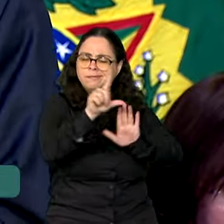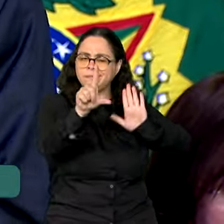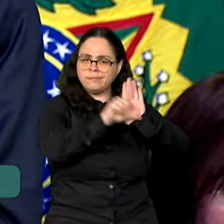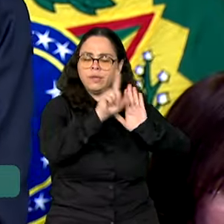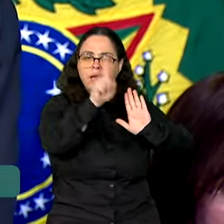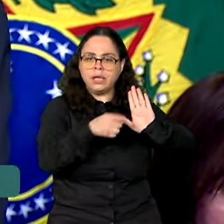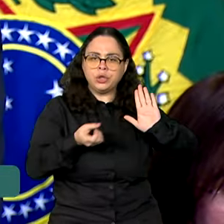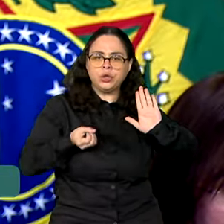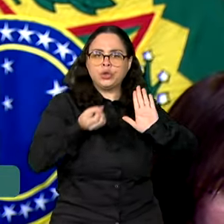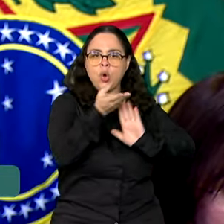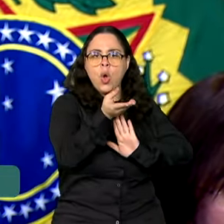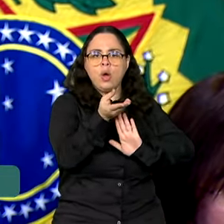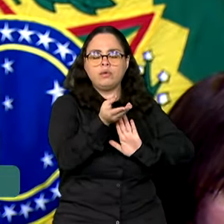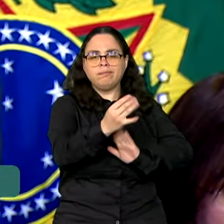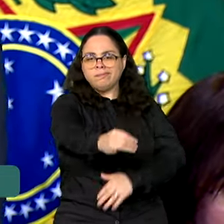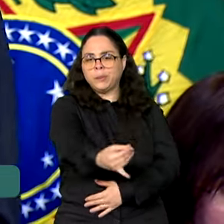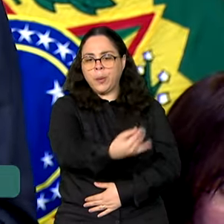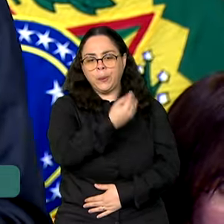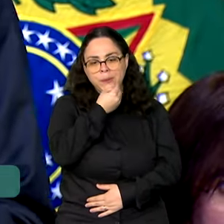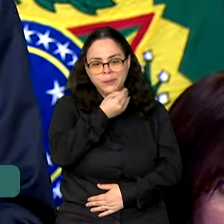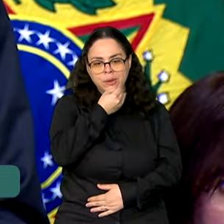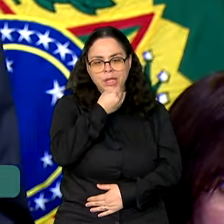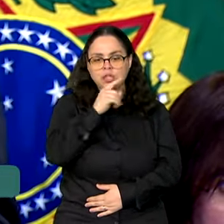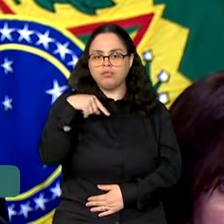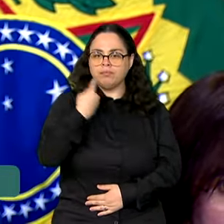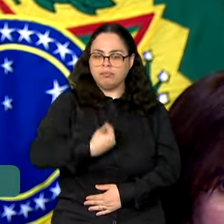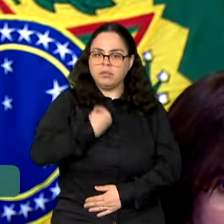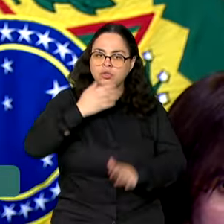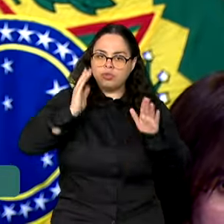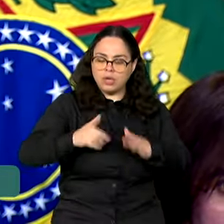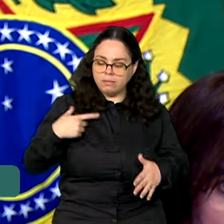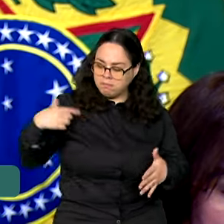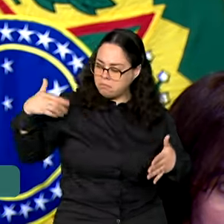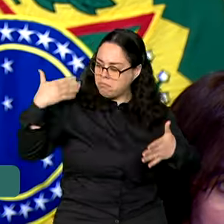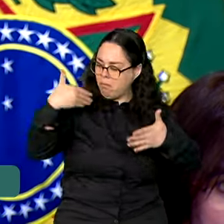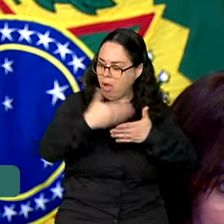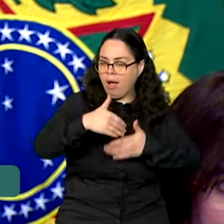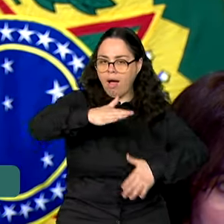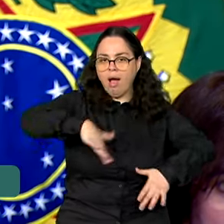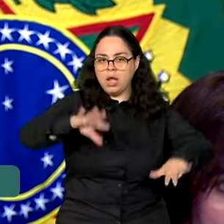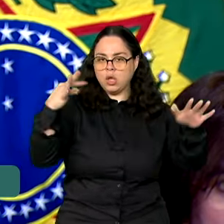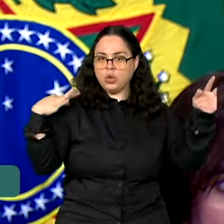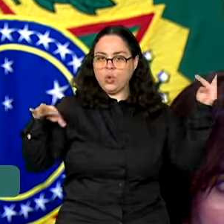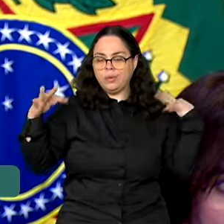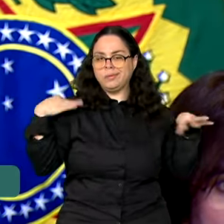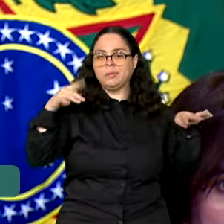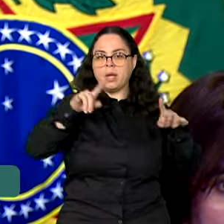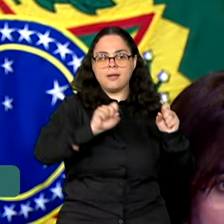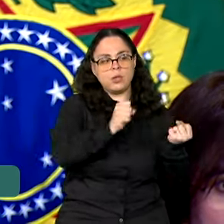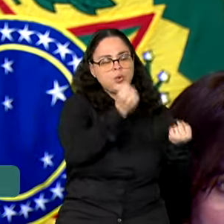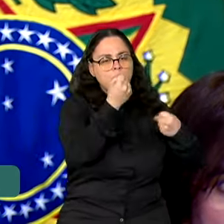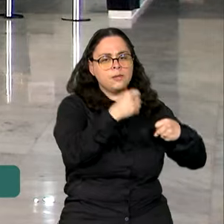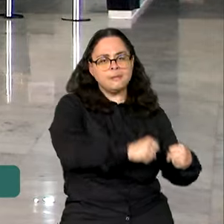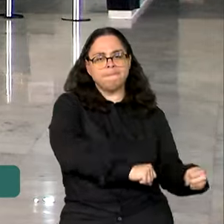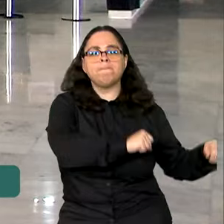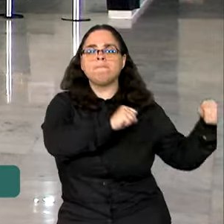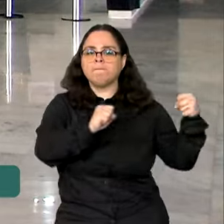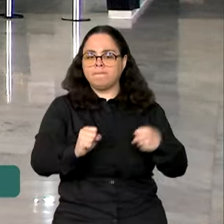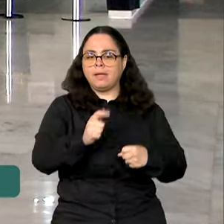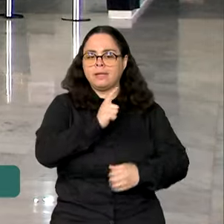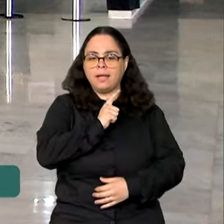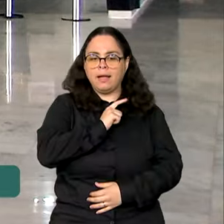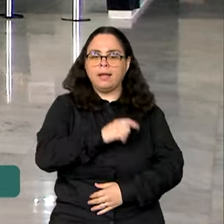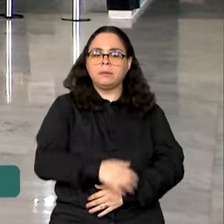nova oportunidade que a gente está tendo de fazer do turismo uma indústria poderosa. O